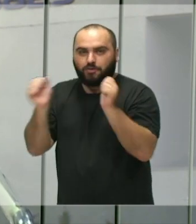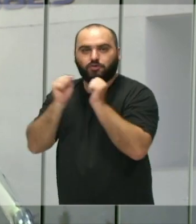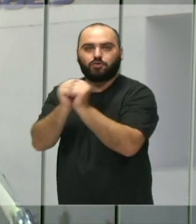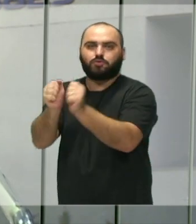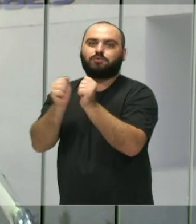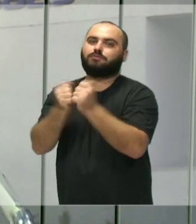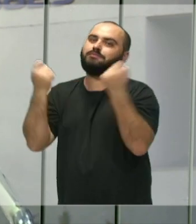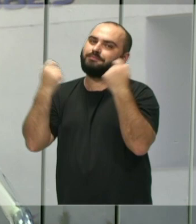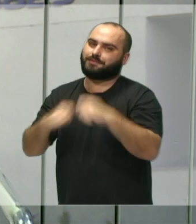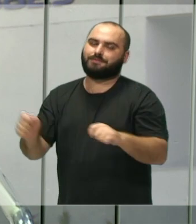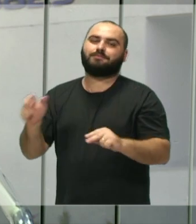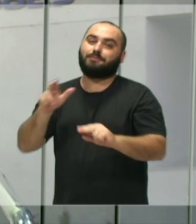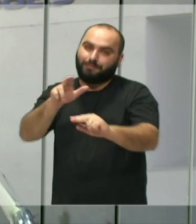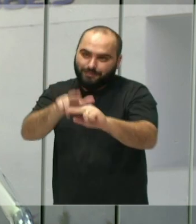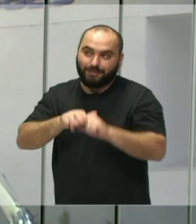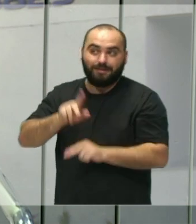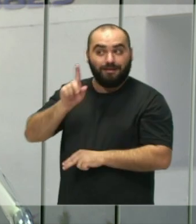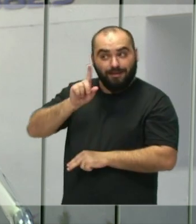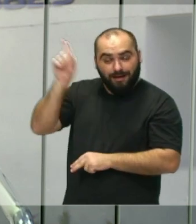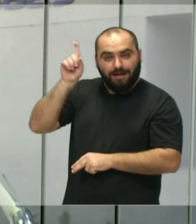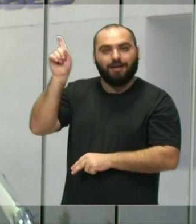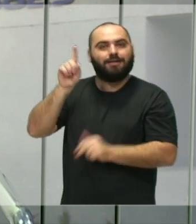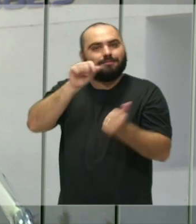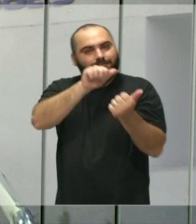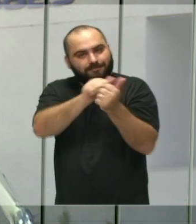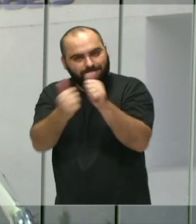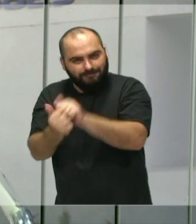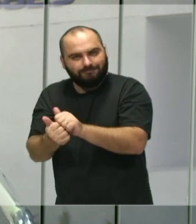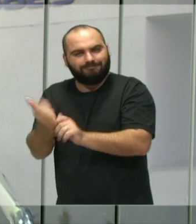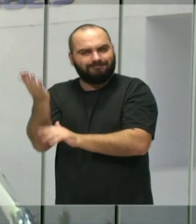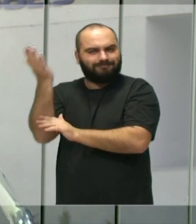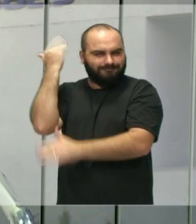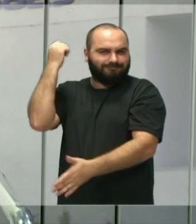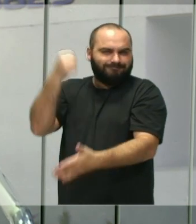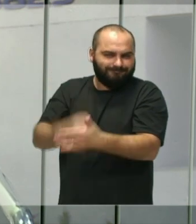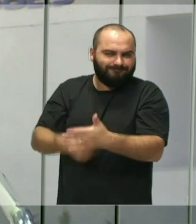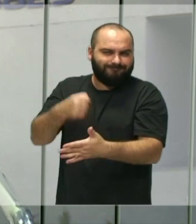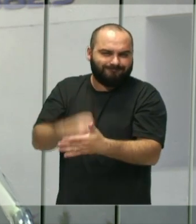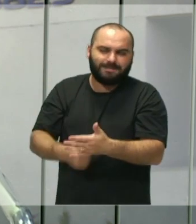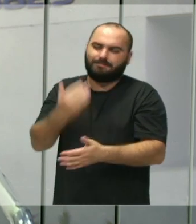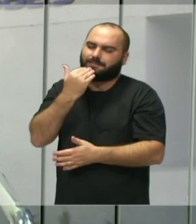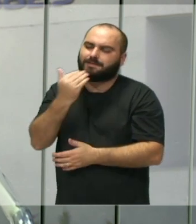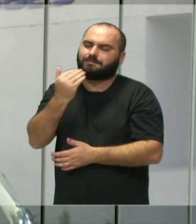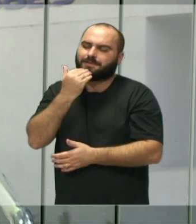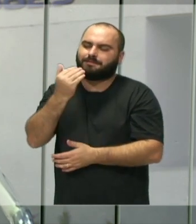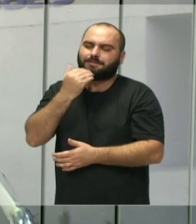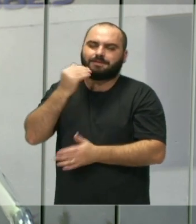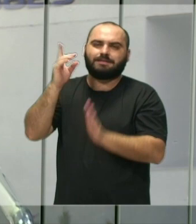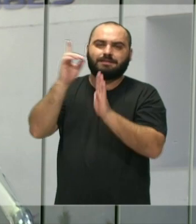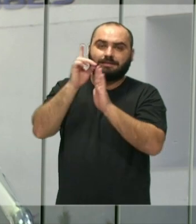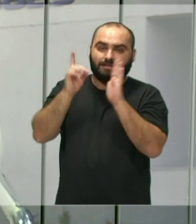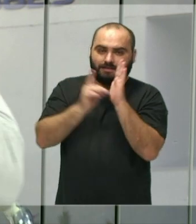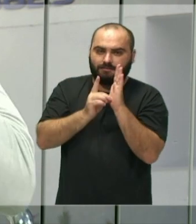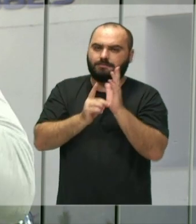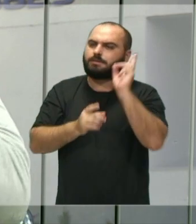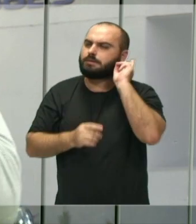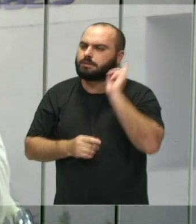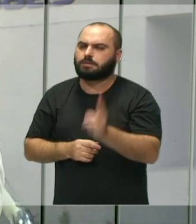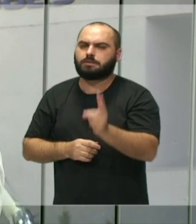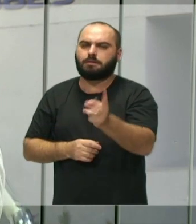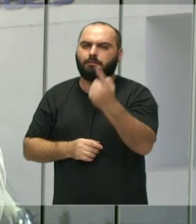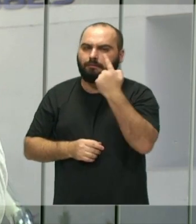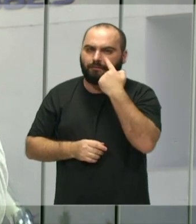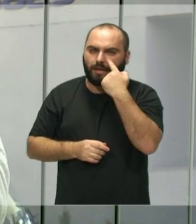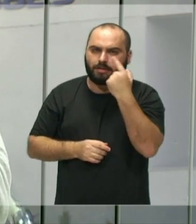por isso que essas adequações, por isso que quando eu lutei realmente, né, pelo decreto, a gente lutou pelo decreto, a gente sempre imaginou dinheiro